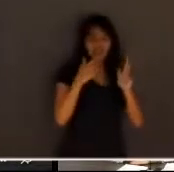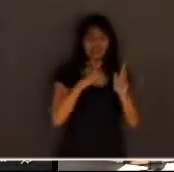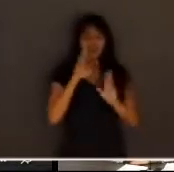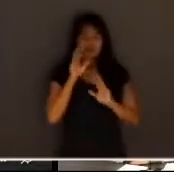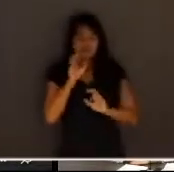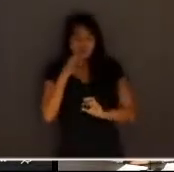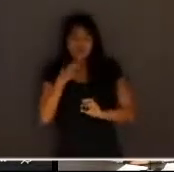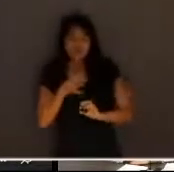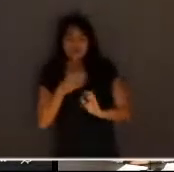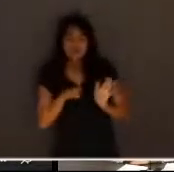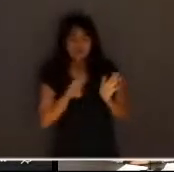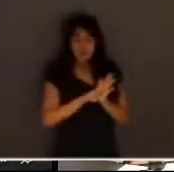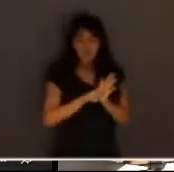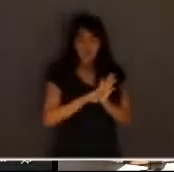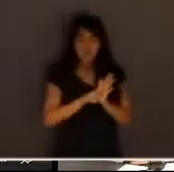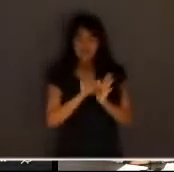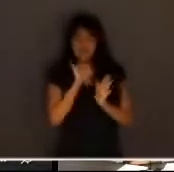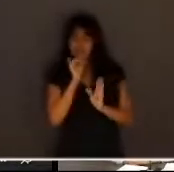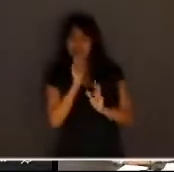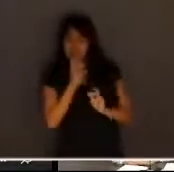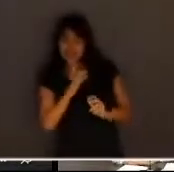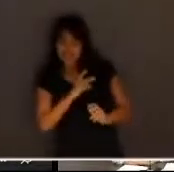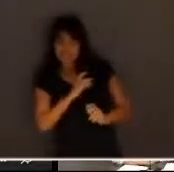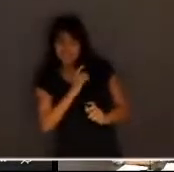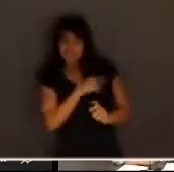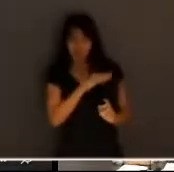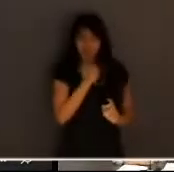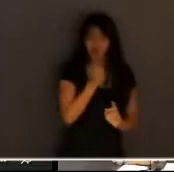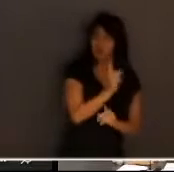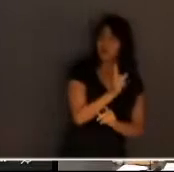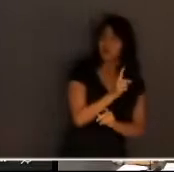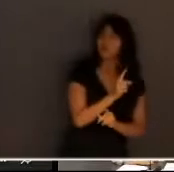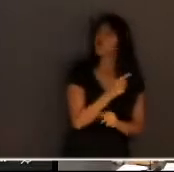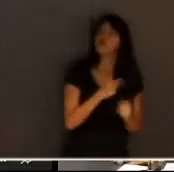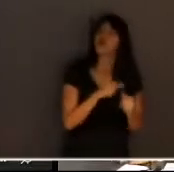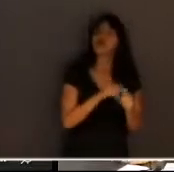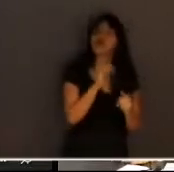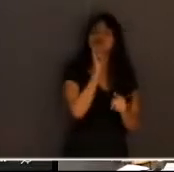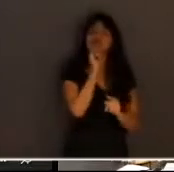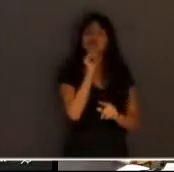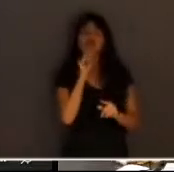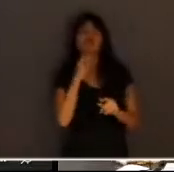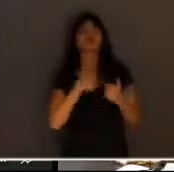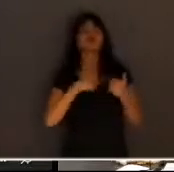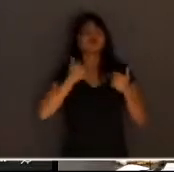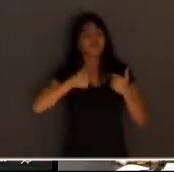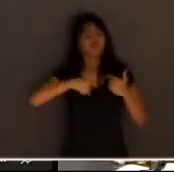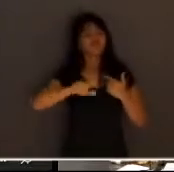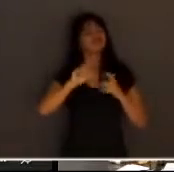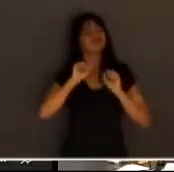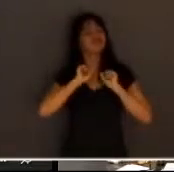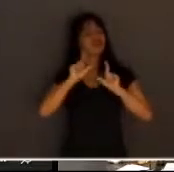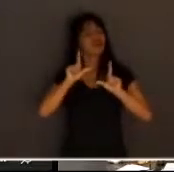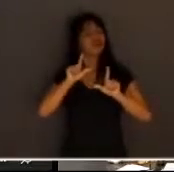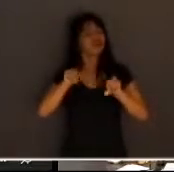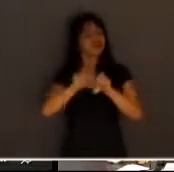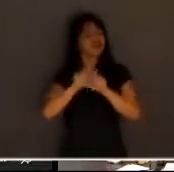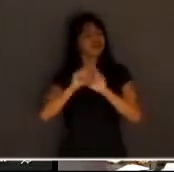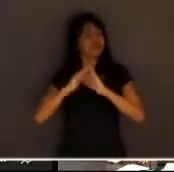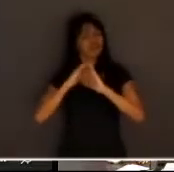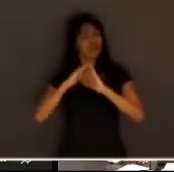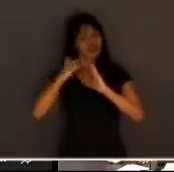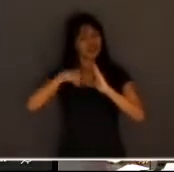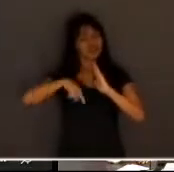é o direito a esperança que nós temos de podermos sairmos para participar de um tribunal do júri e